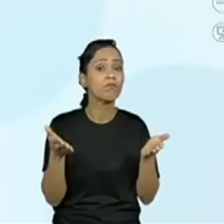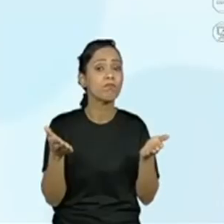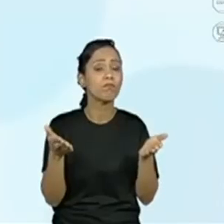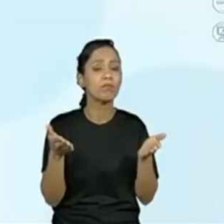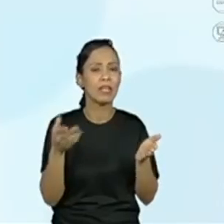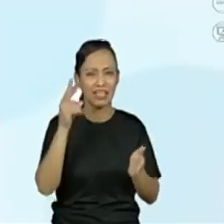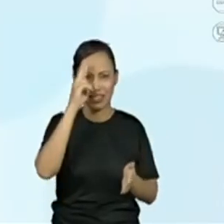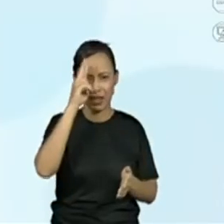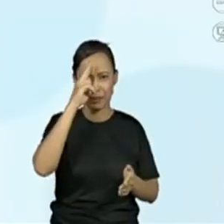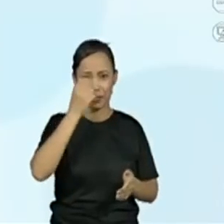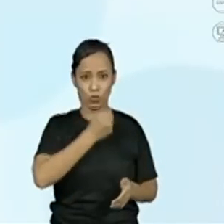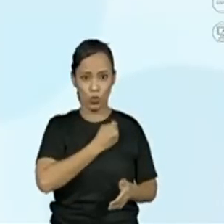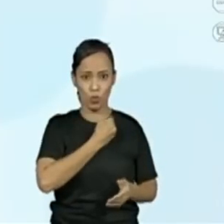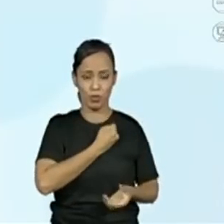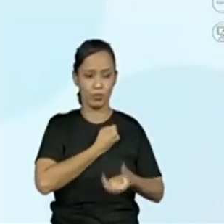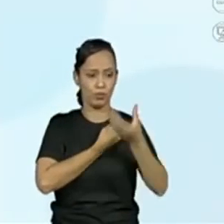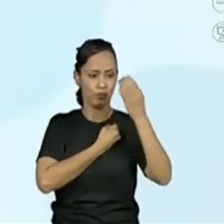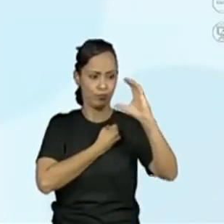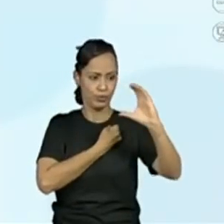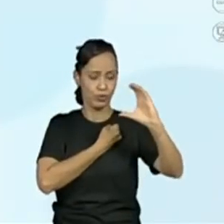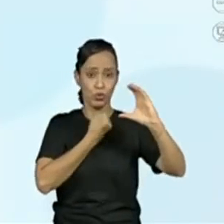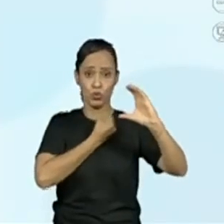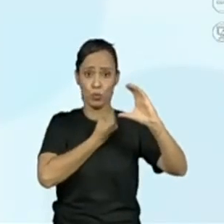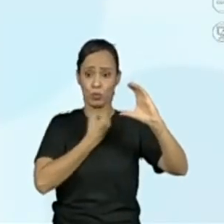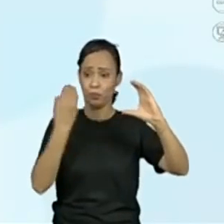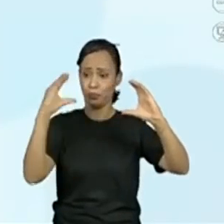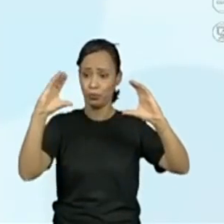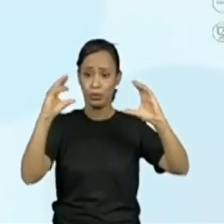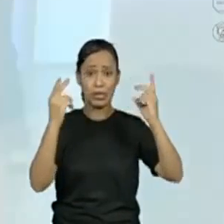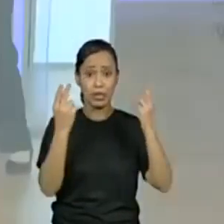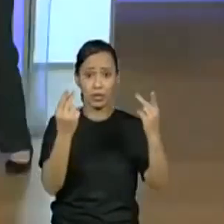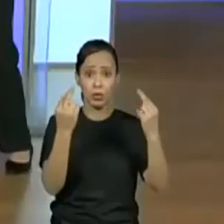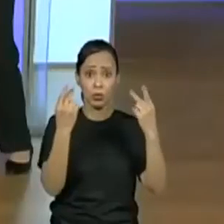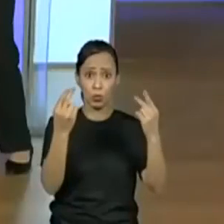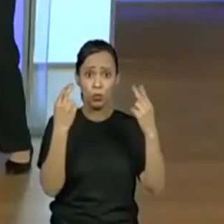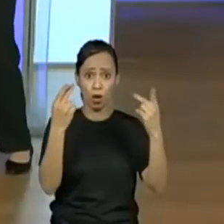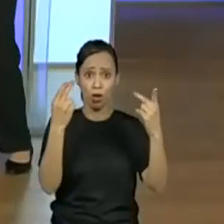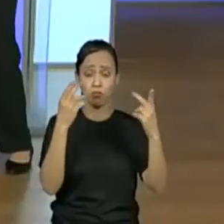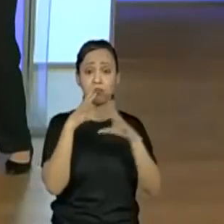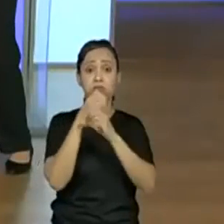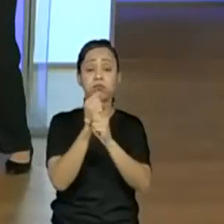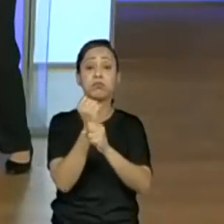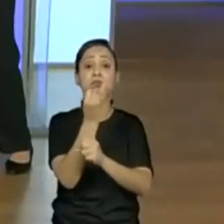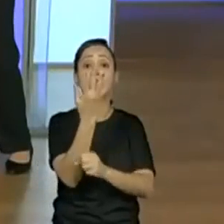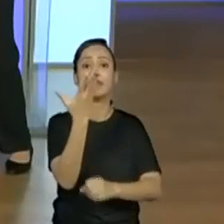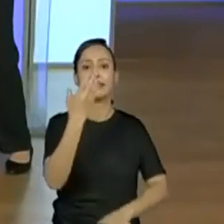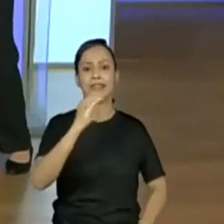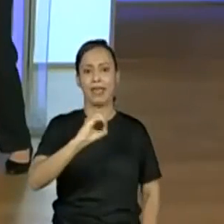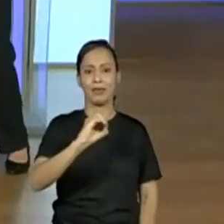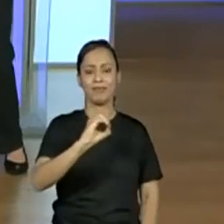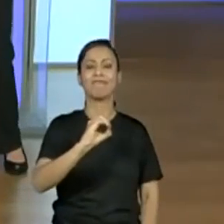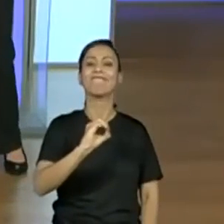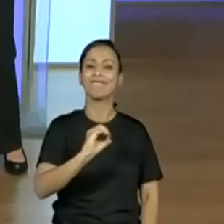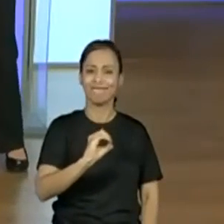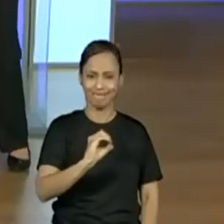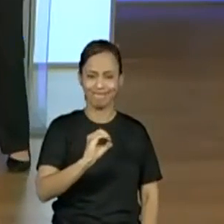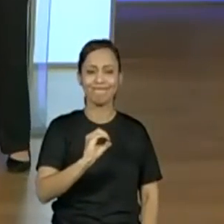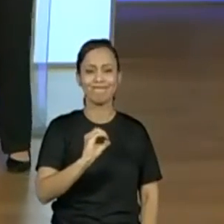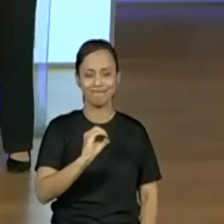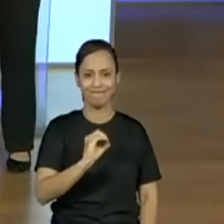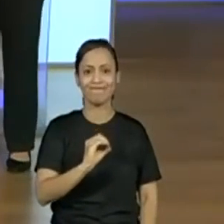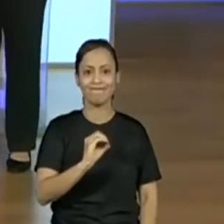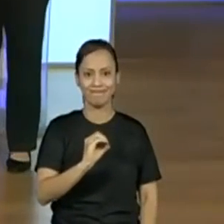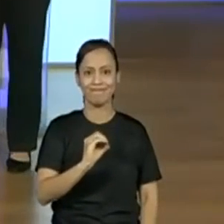Sempre que o número é subtraído por ele próprio, chegamos ao número zero. Como disse o Caio ali, olha.